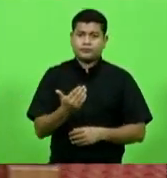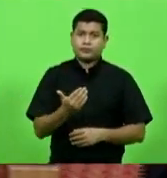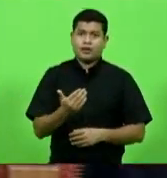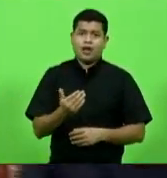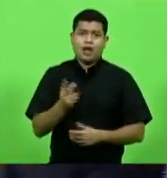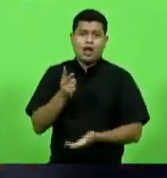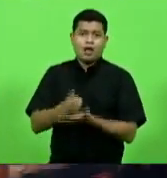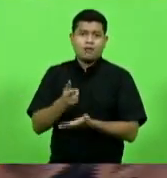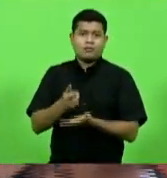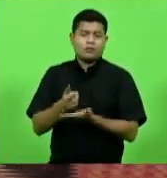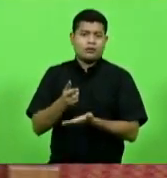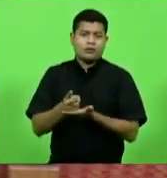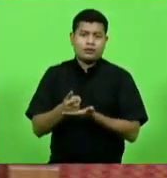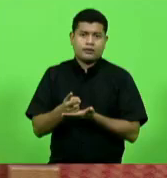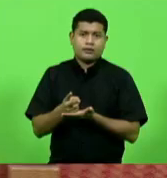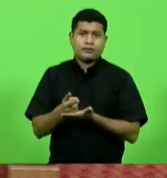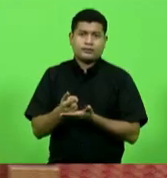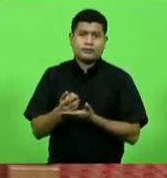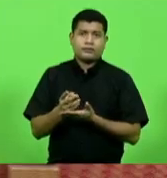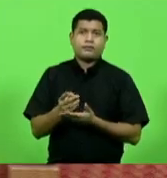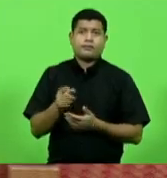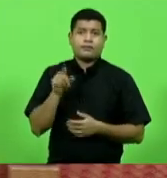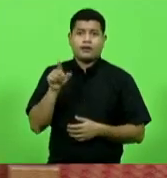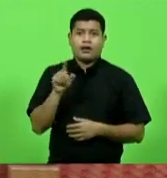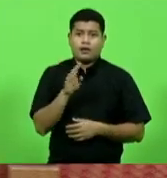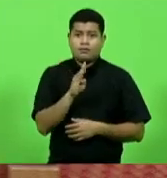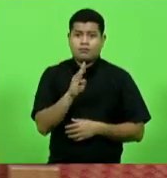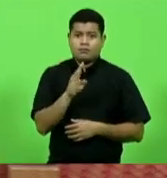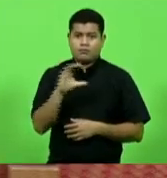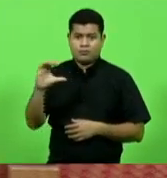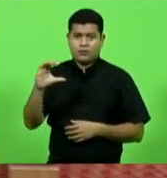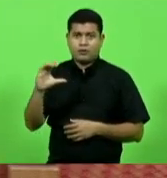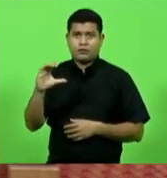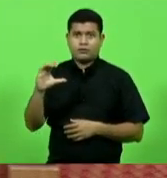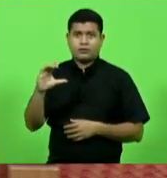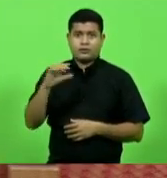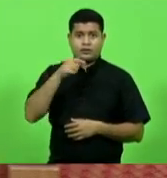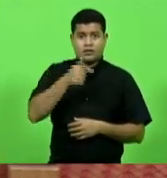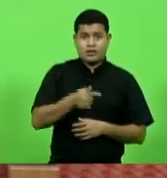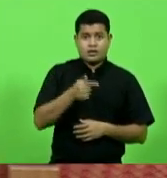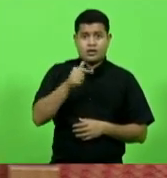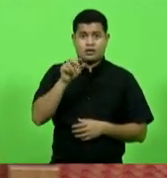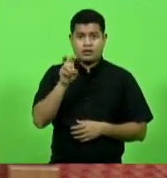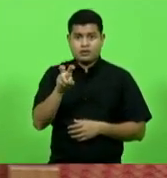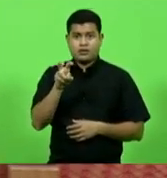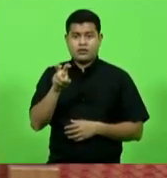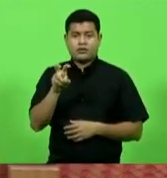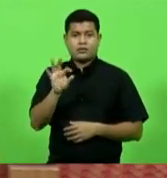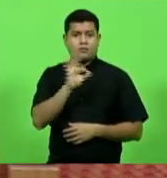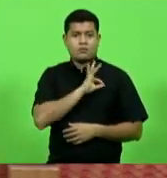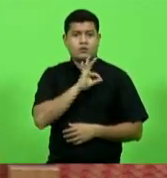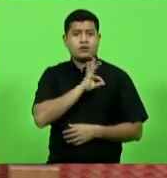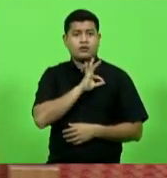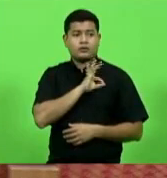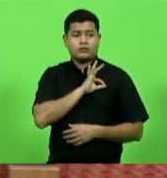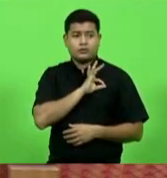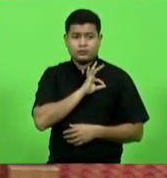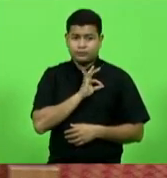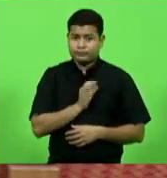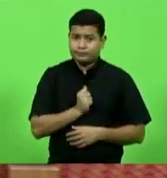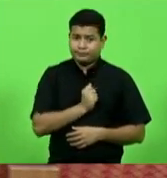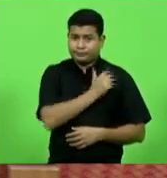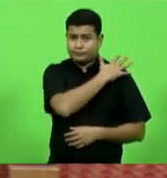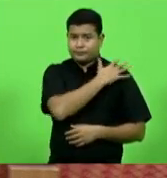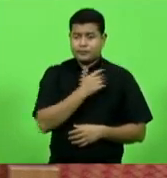manutenção em Balneário Camboriú de 75 policiais militares desde que estão